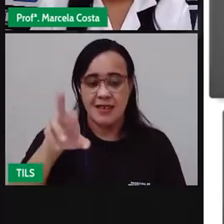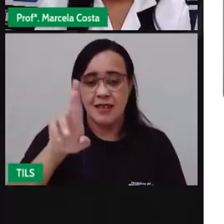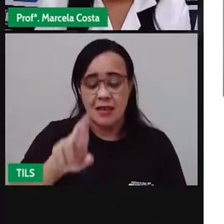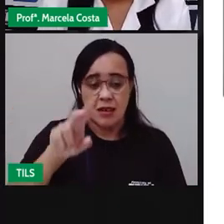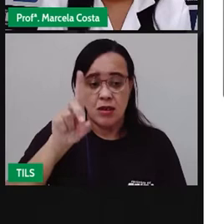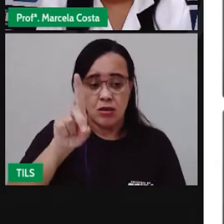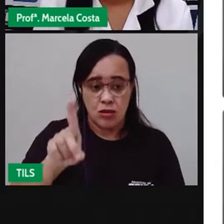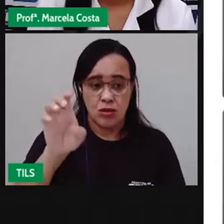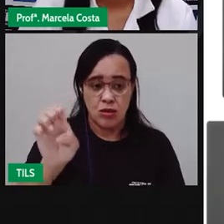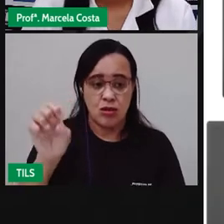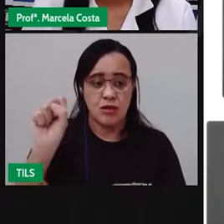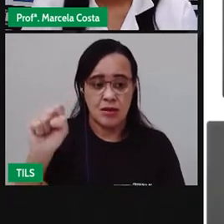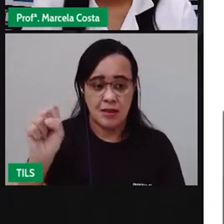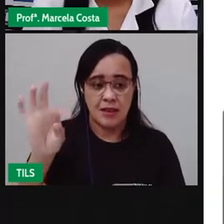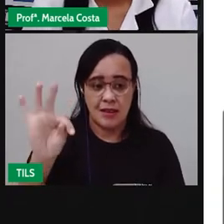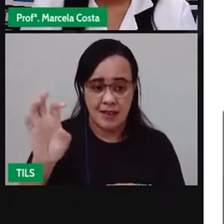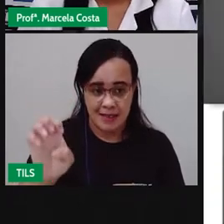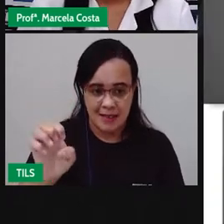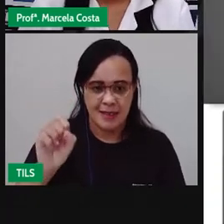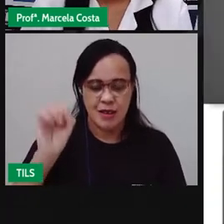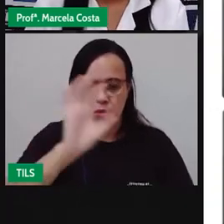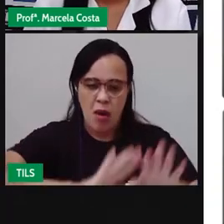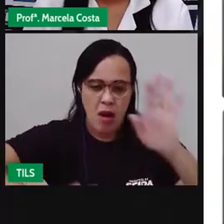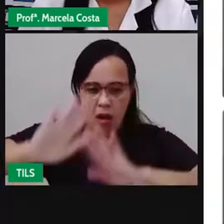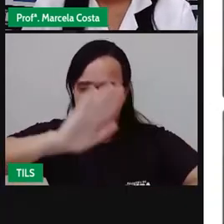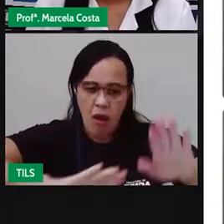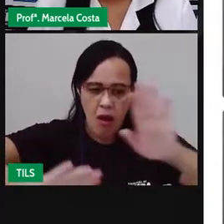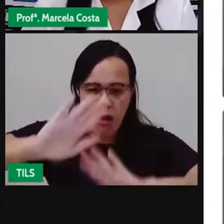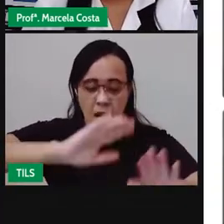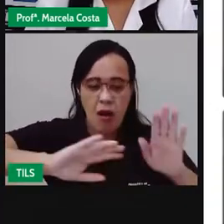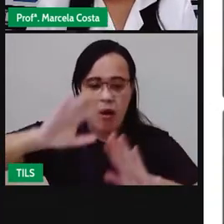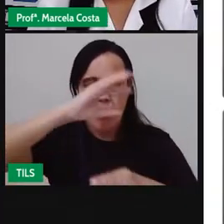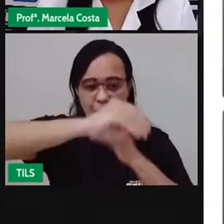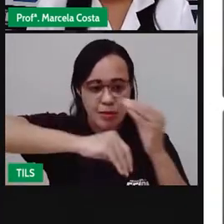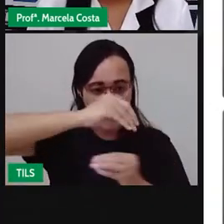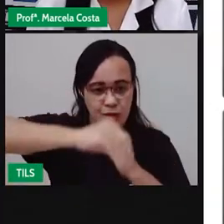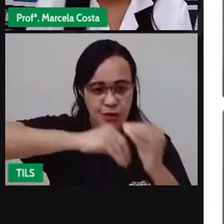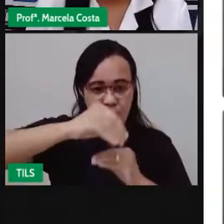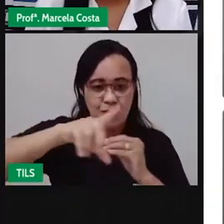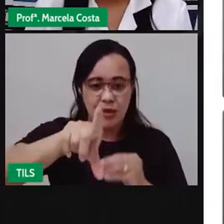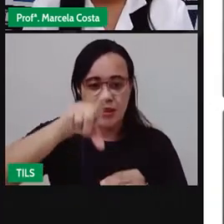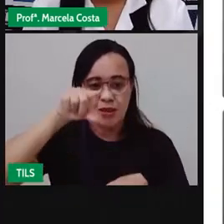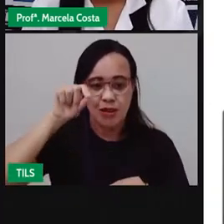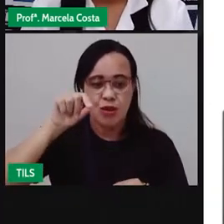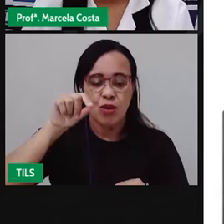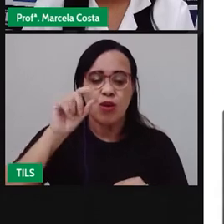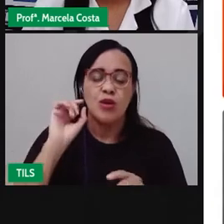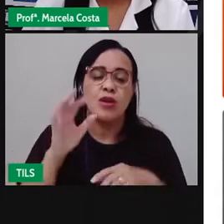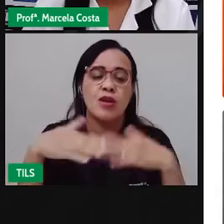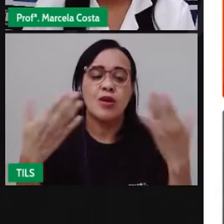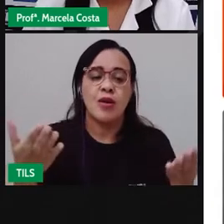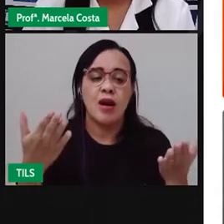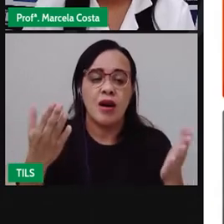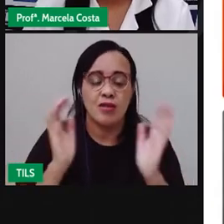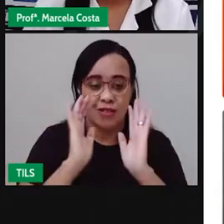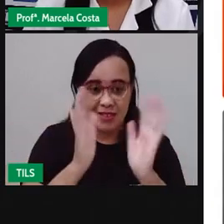Peças embaralhadas. Vamos começar. Vou escolher essa peça aqui.